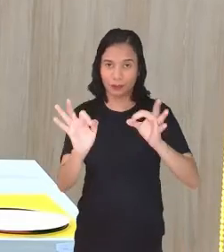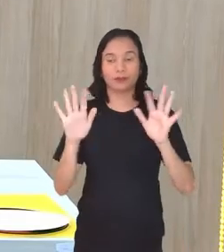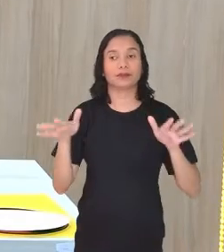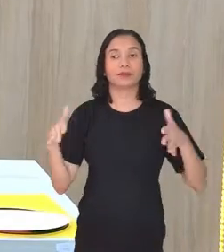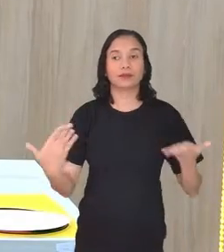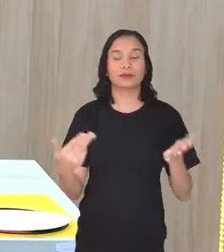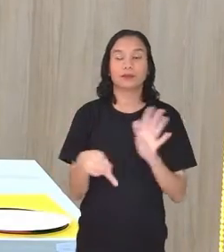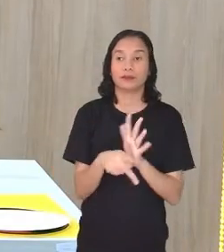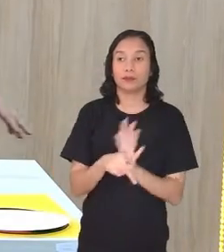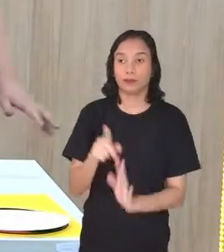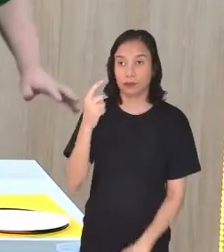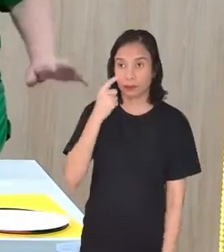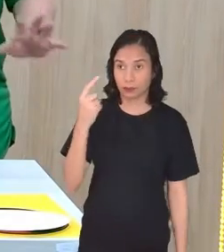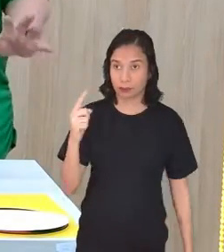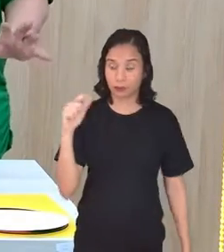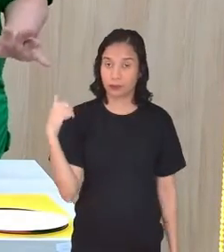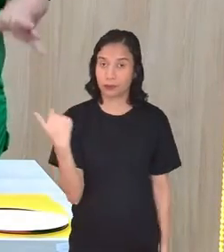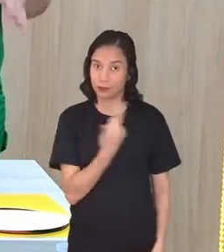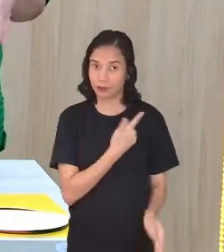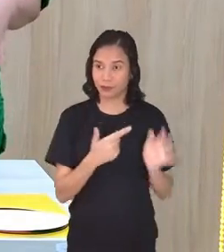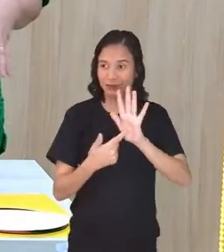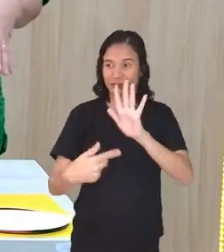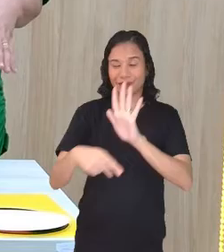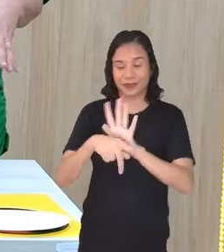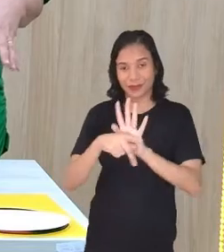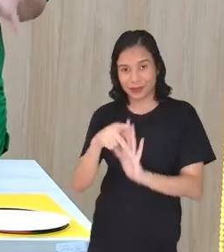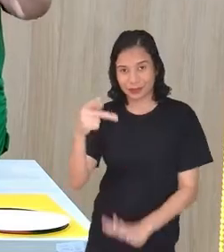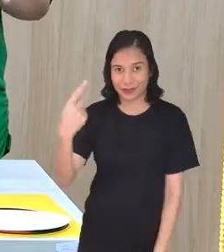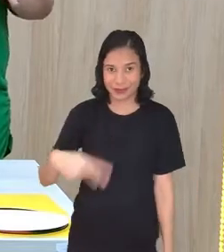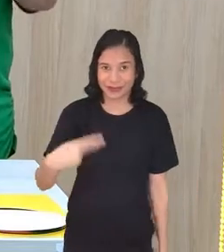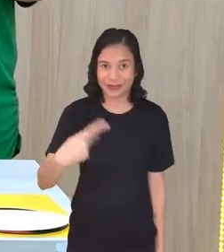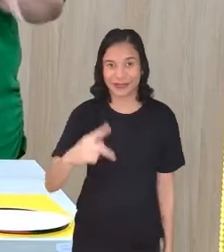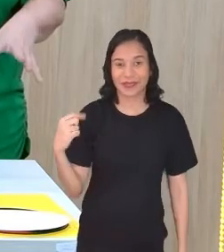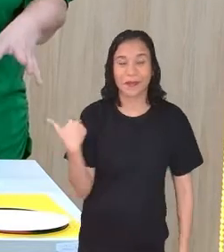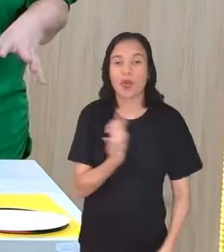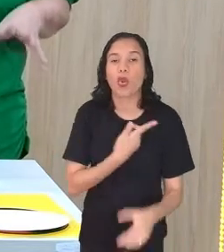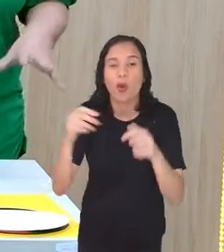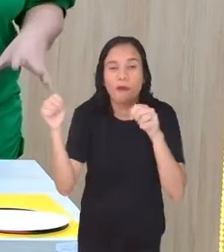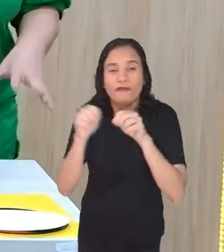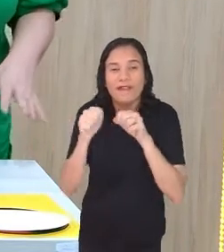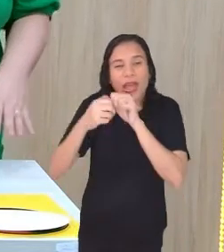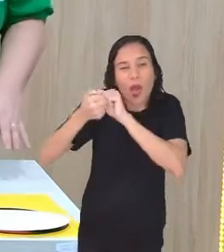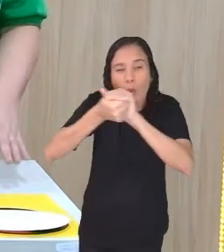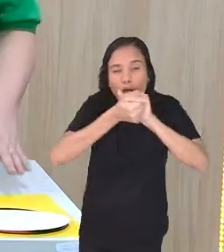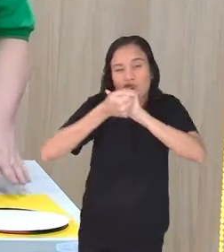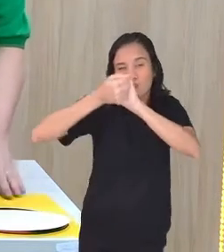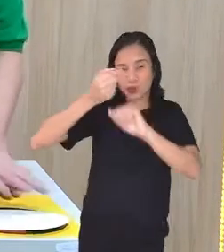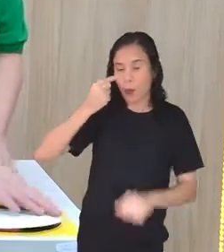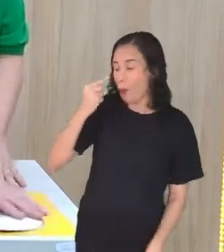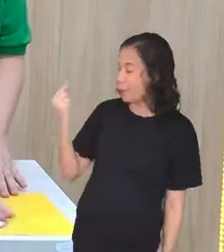Então, a gente, eu trouxe aqui para a gente fazer, juntos.